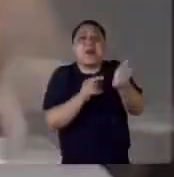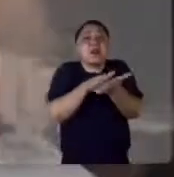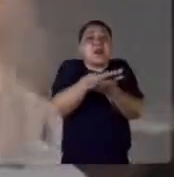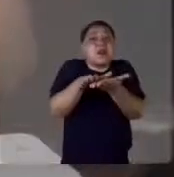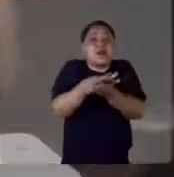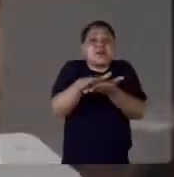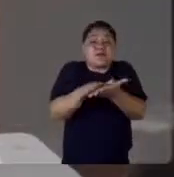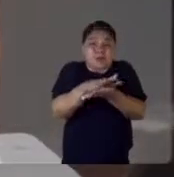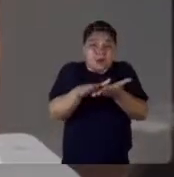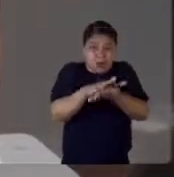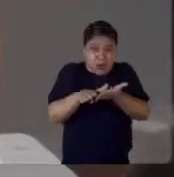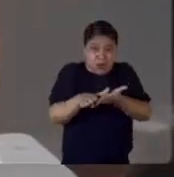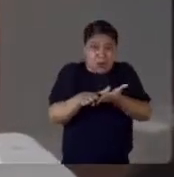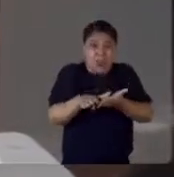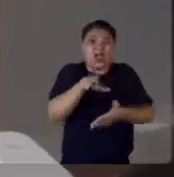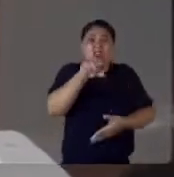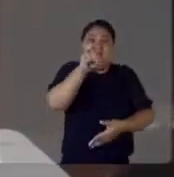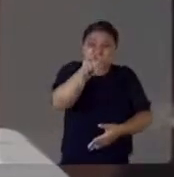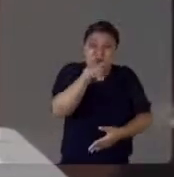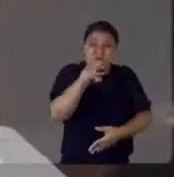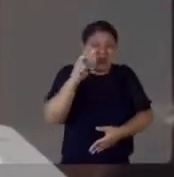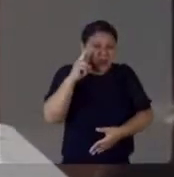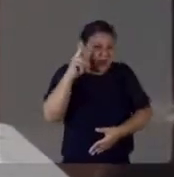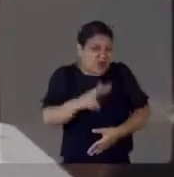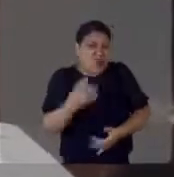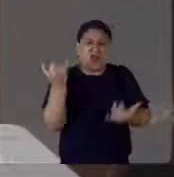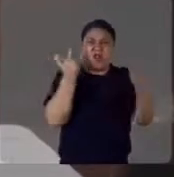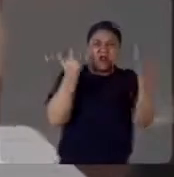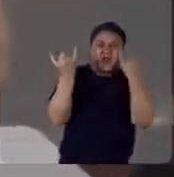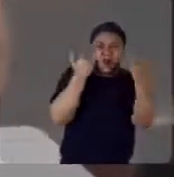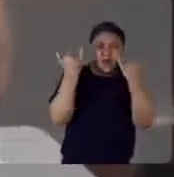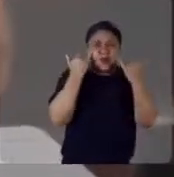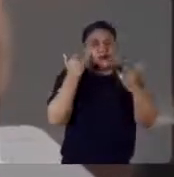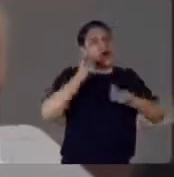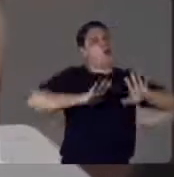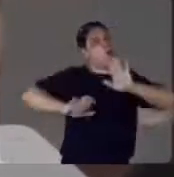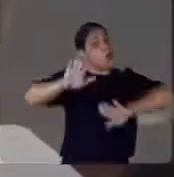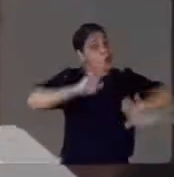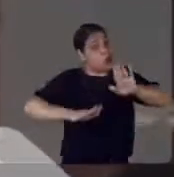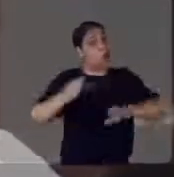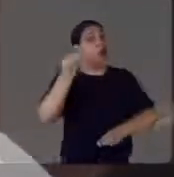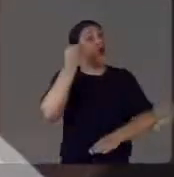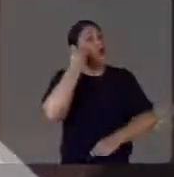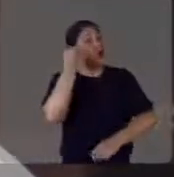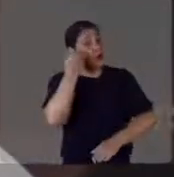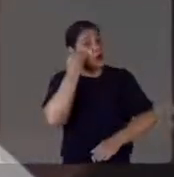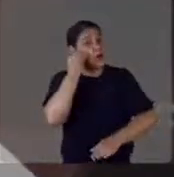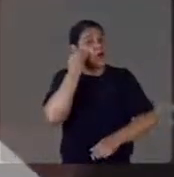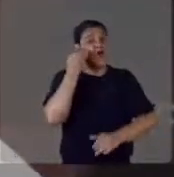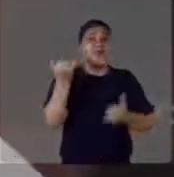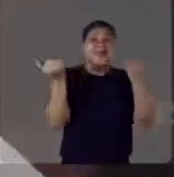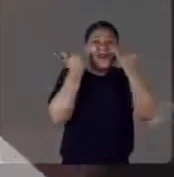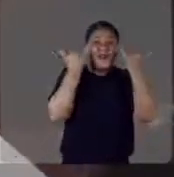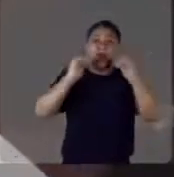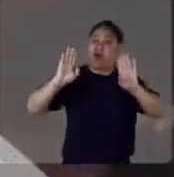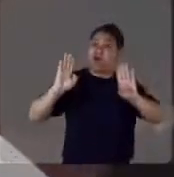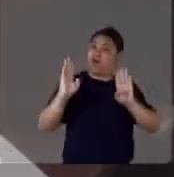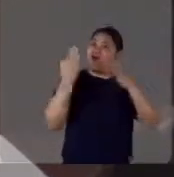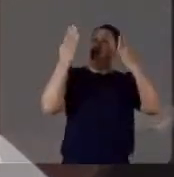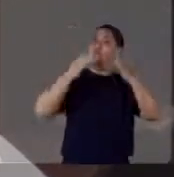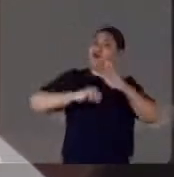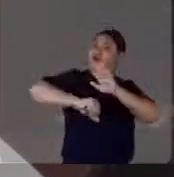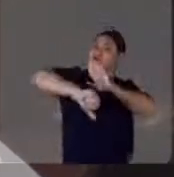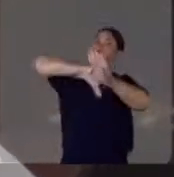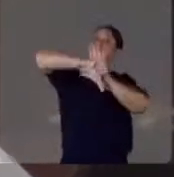Quando você receber alguma notícia, verifique, espalhar fake news é crime, é